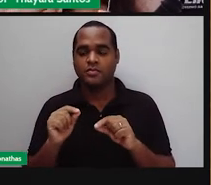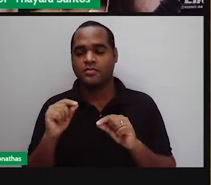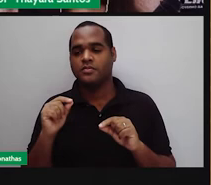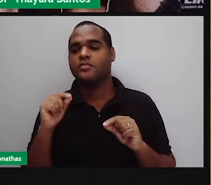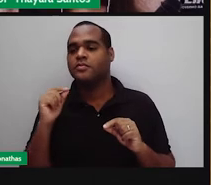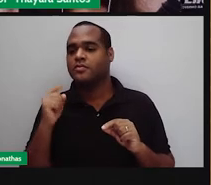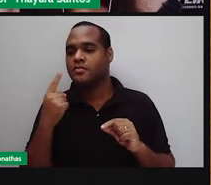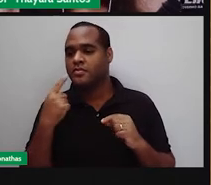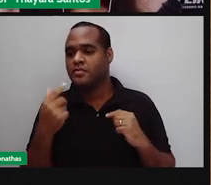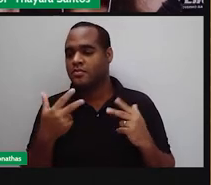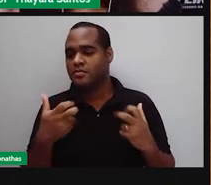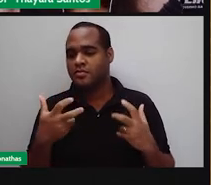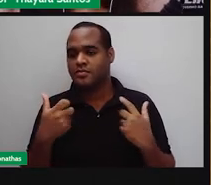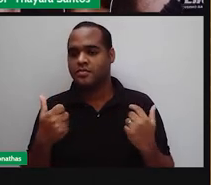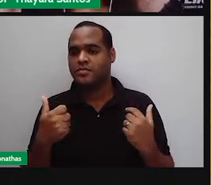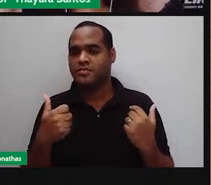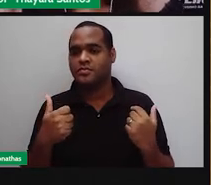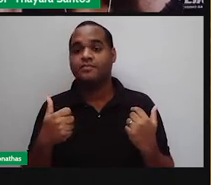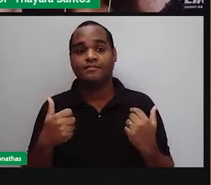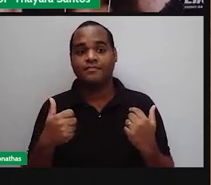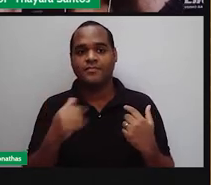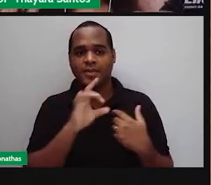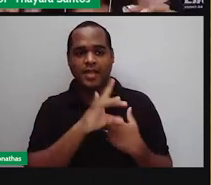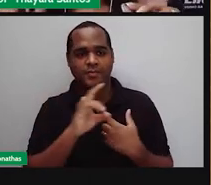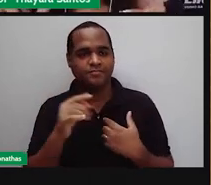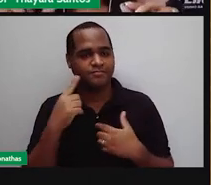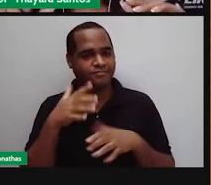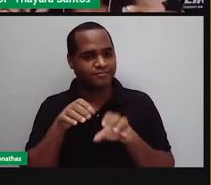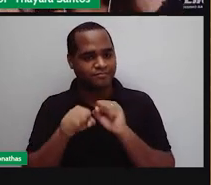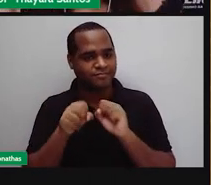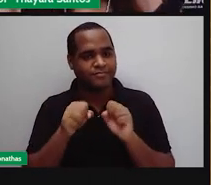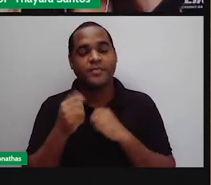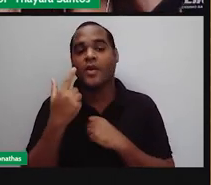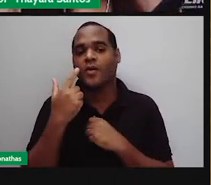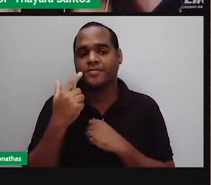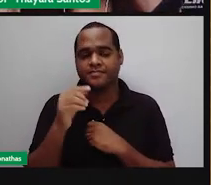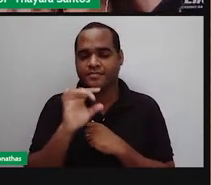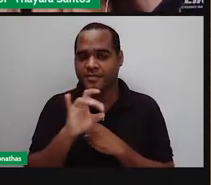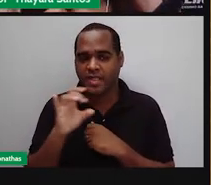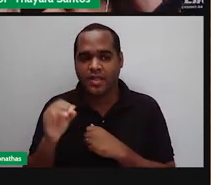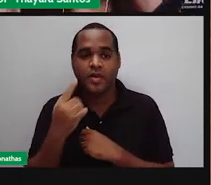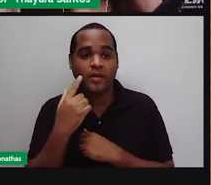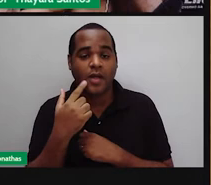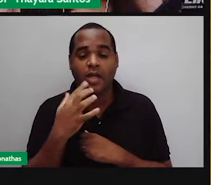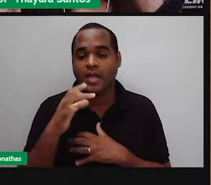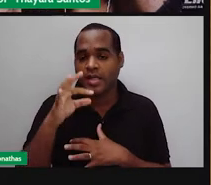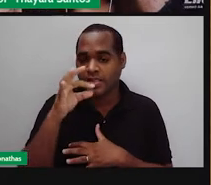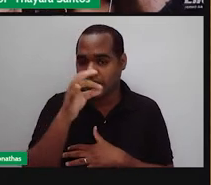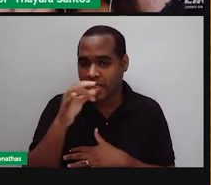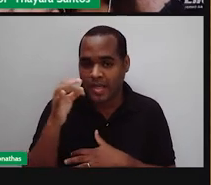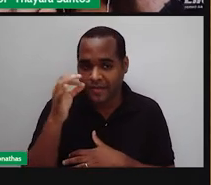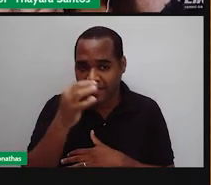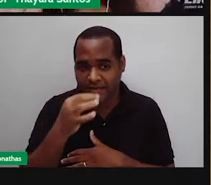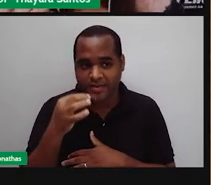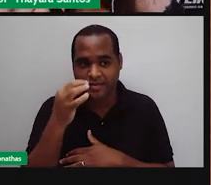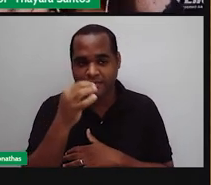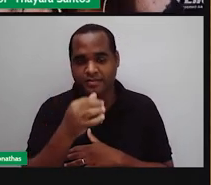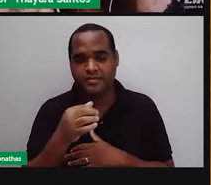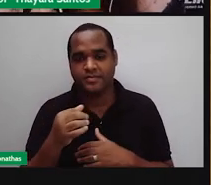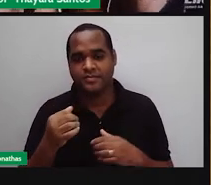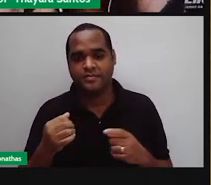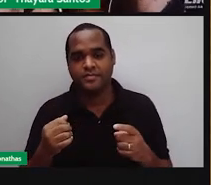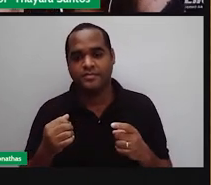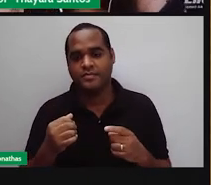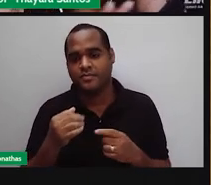que só percebem aquele determinado sabor. Isso quer dizer que se você pegar um pouquinho de sal, por exemplo, colocar só na